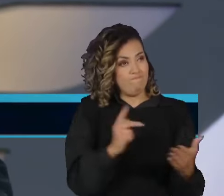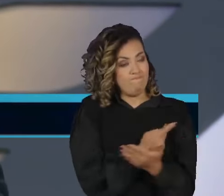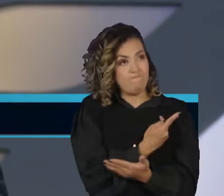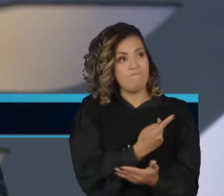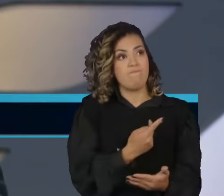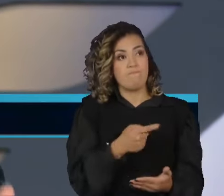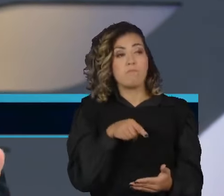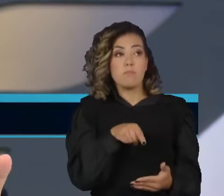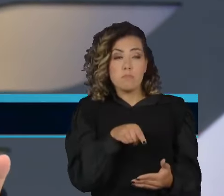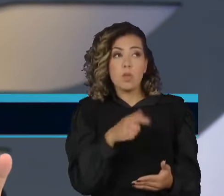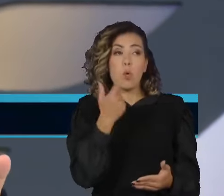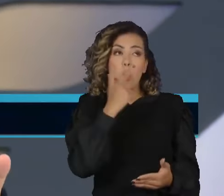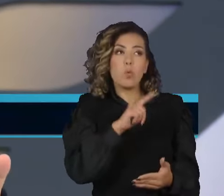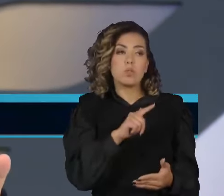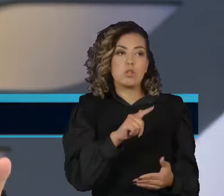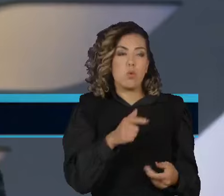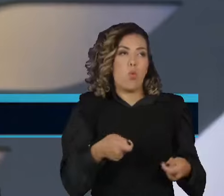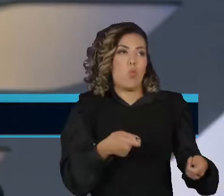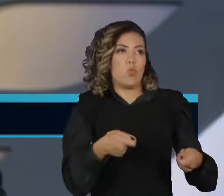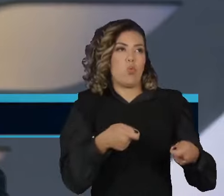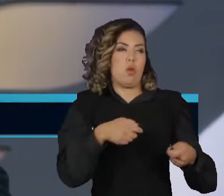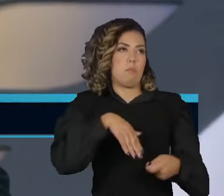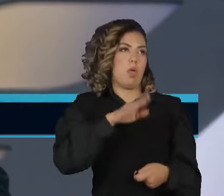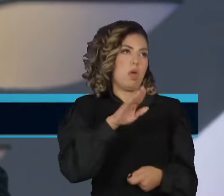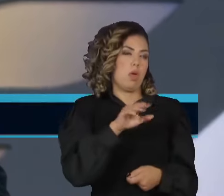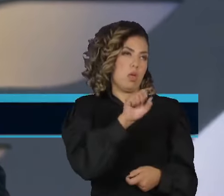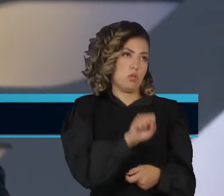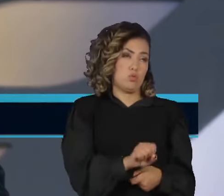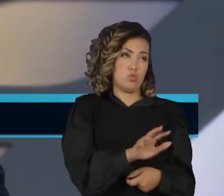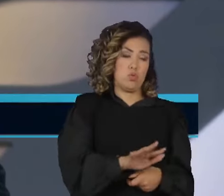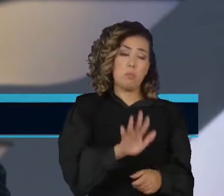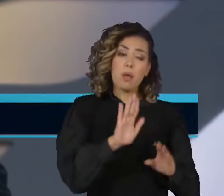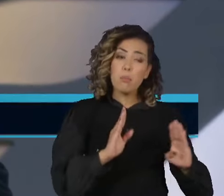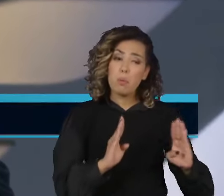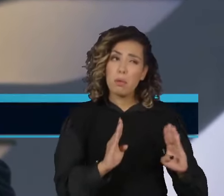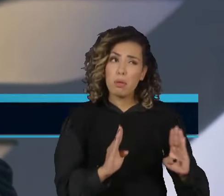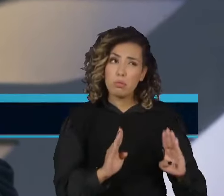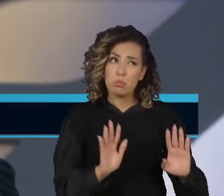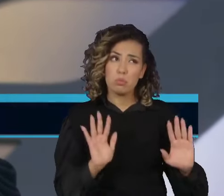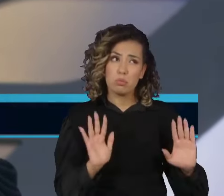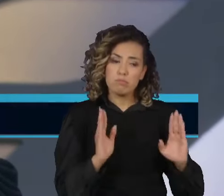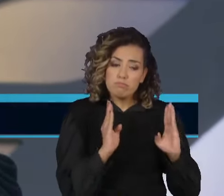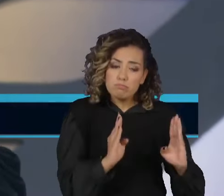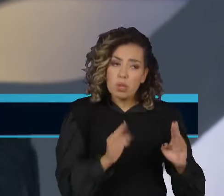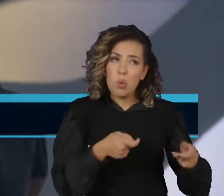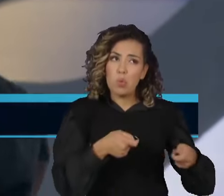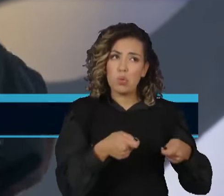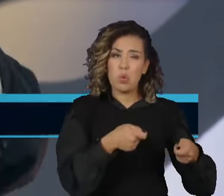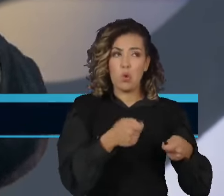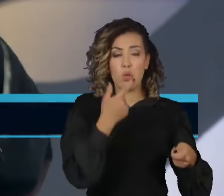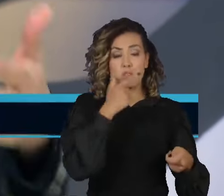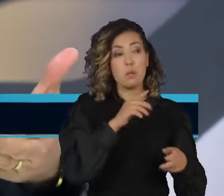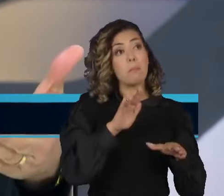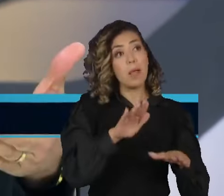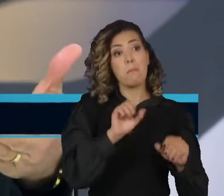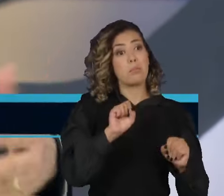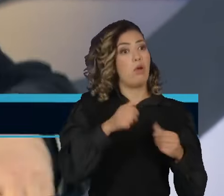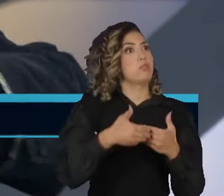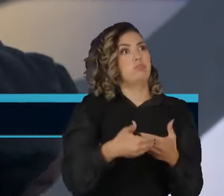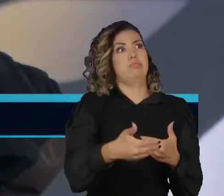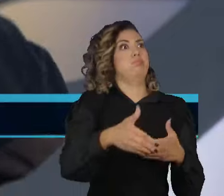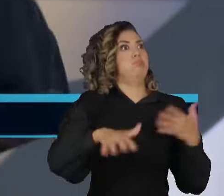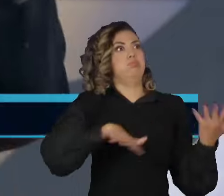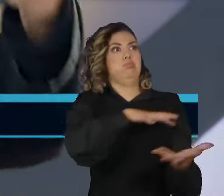mais controle, temporariamente, porque a gente sabe que isso pode voltar a qualquer momento,